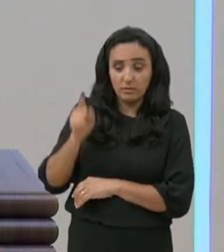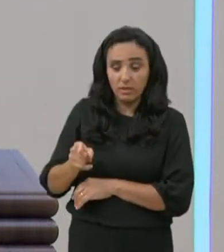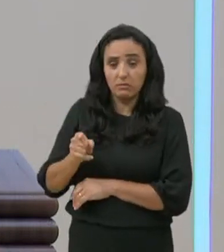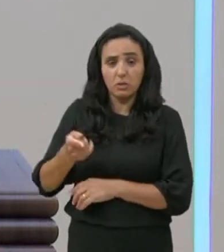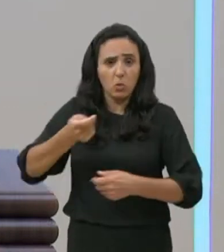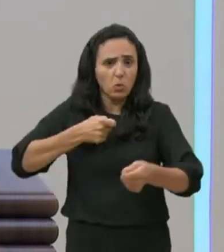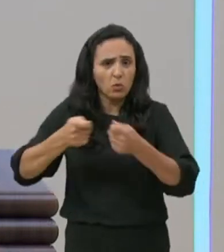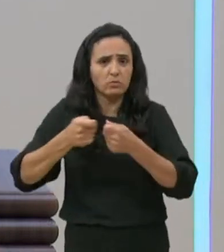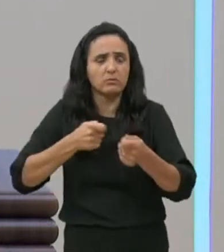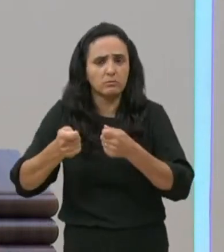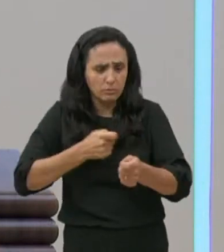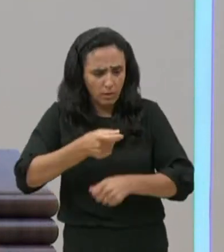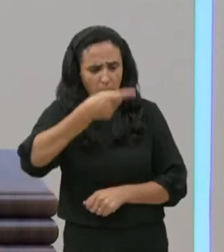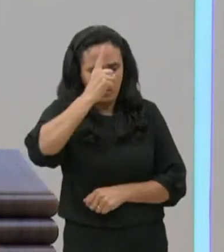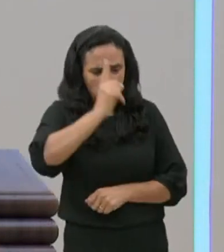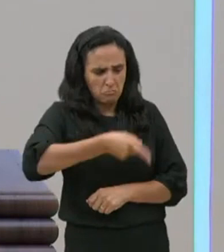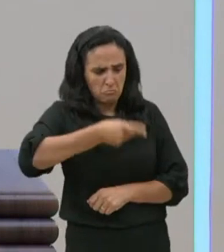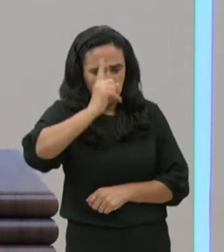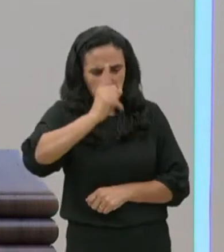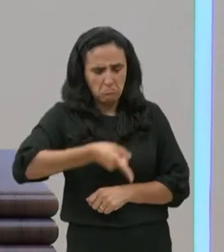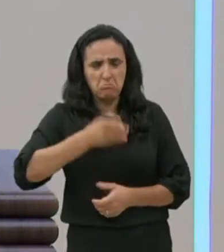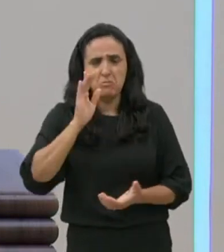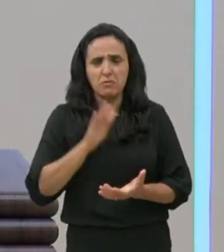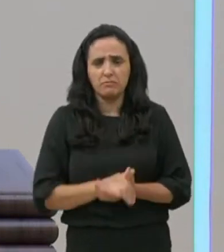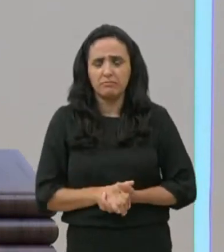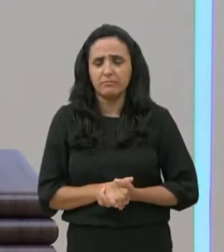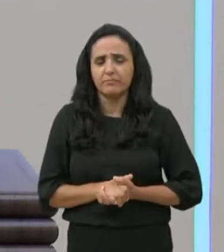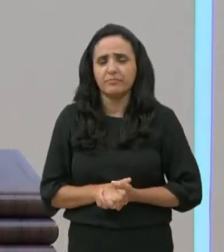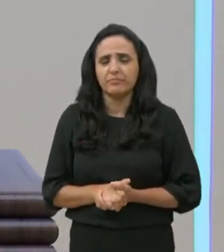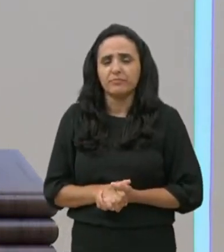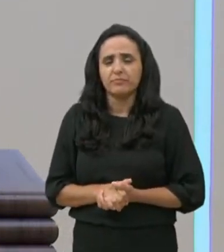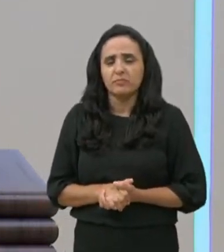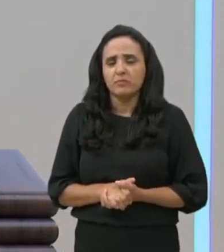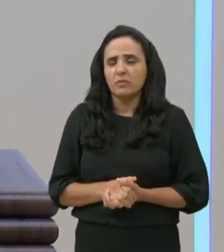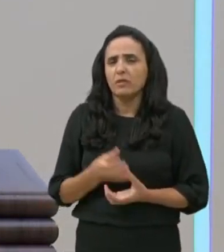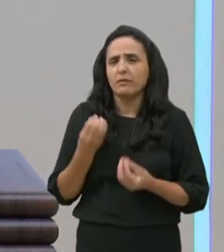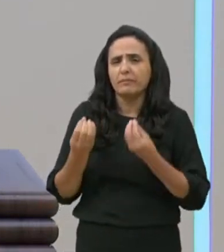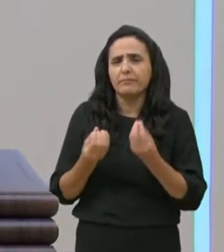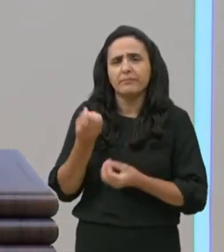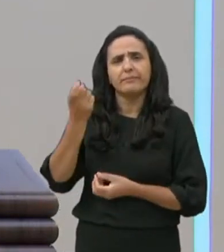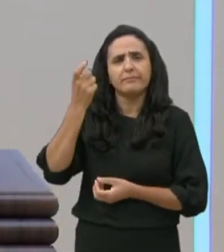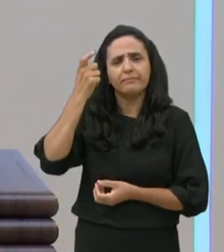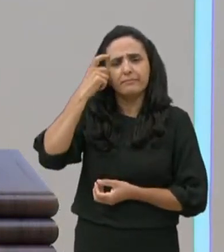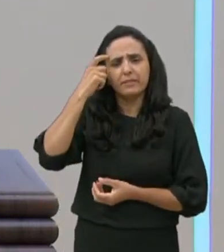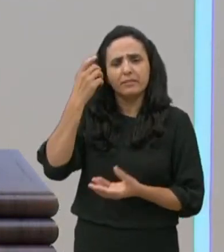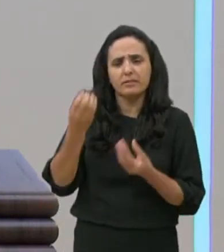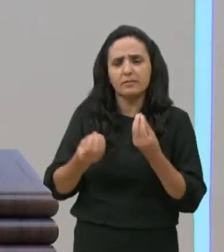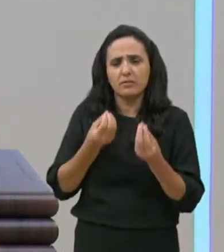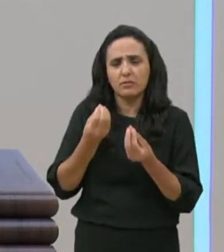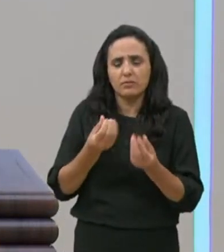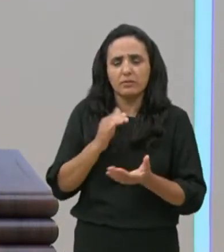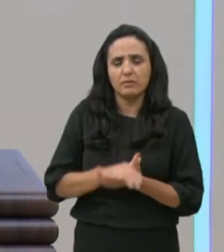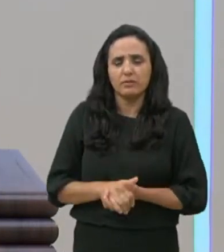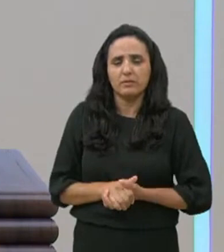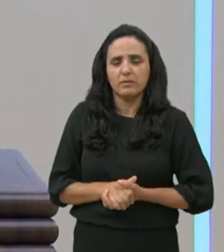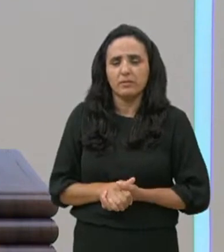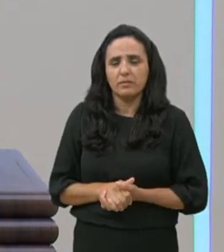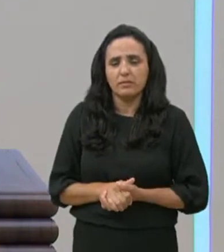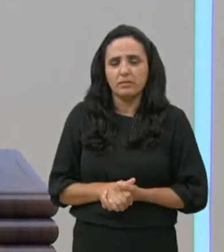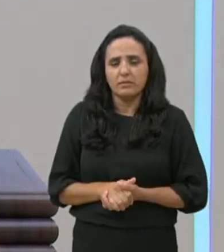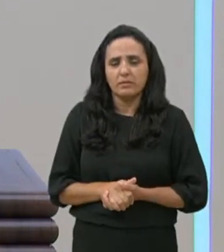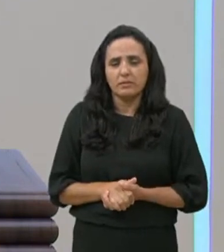Enquanto que uma legião é composta de dez